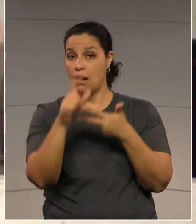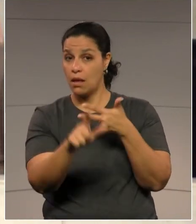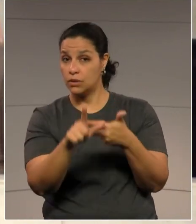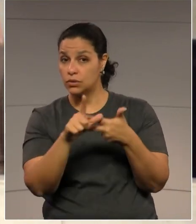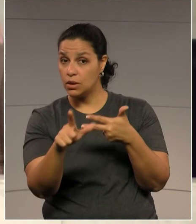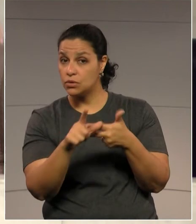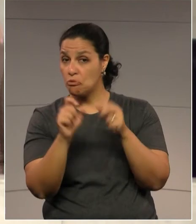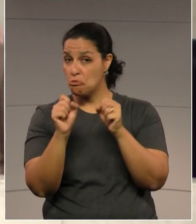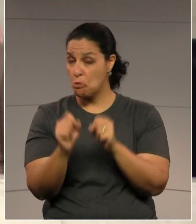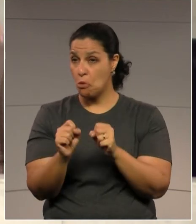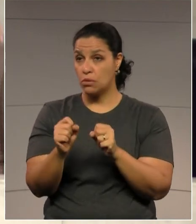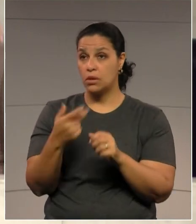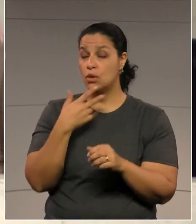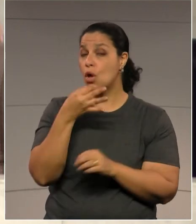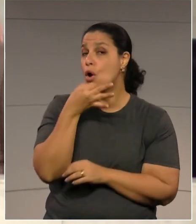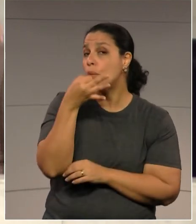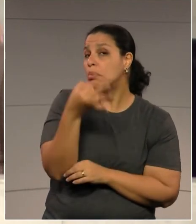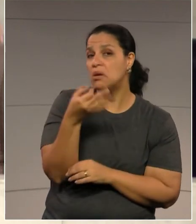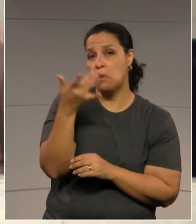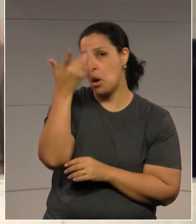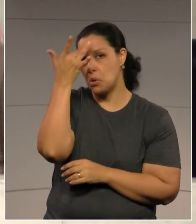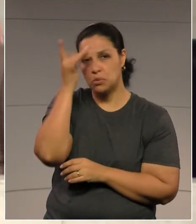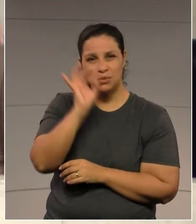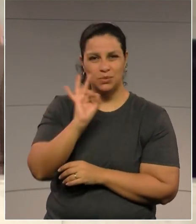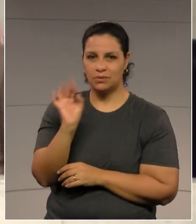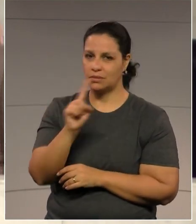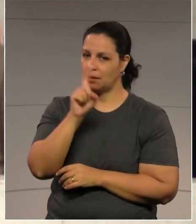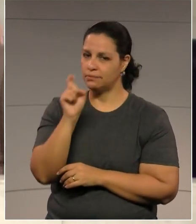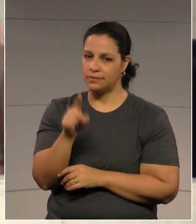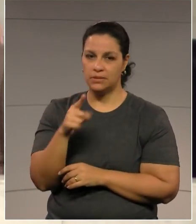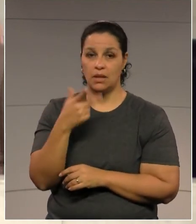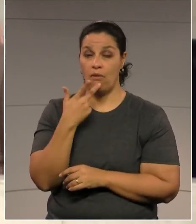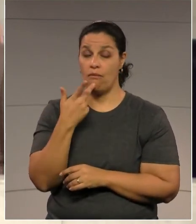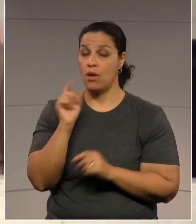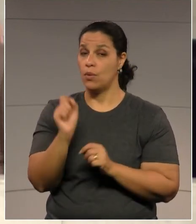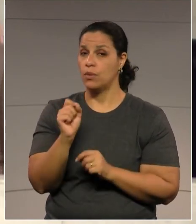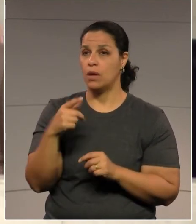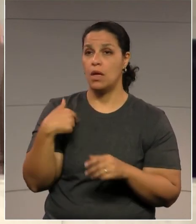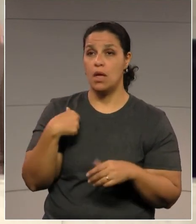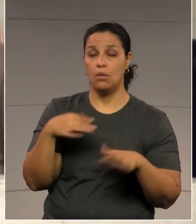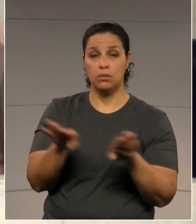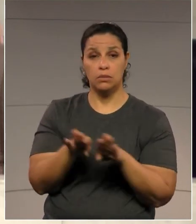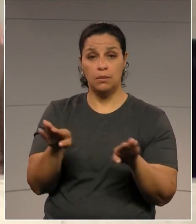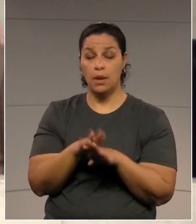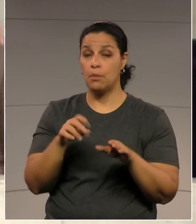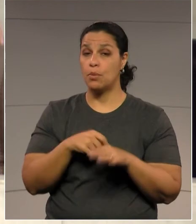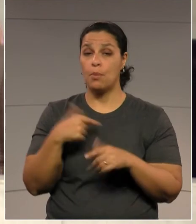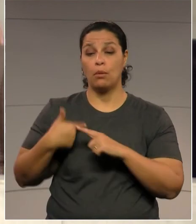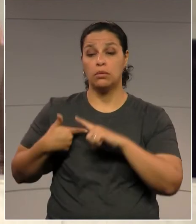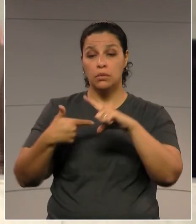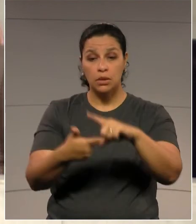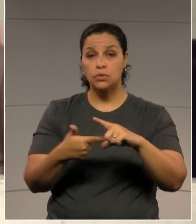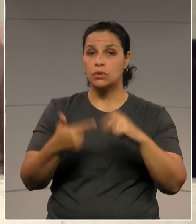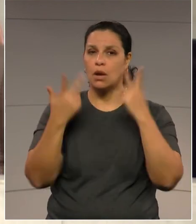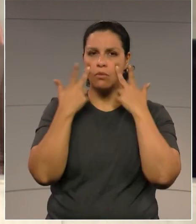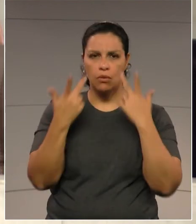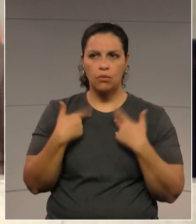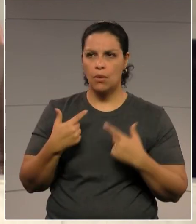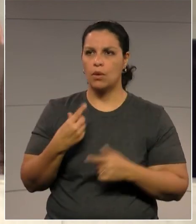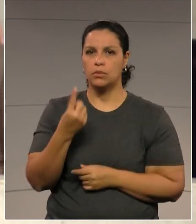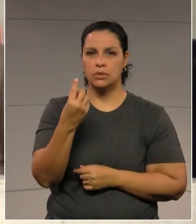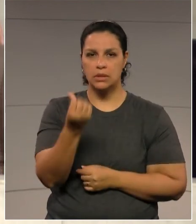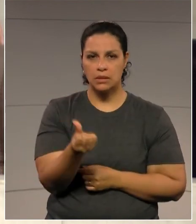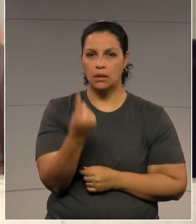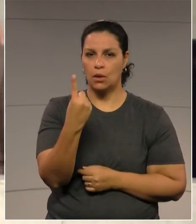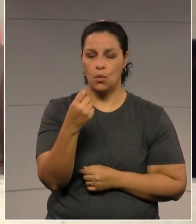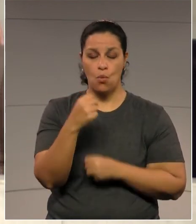Sou uma pessoa que emite opinião, emite posicionamento. E sou conservador, por natureza. Não vou, a 60 anos